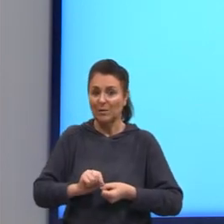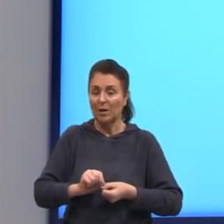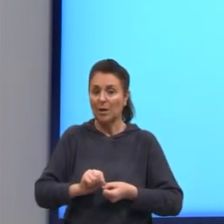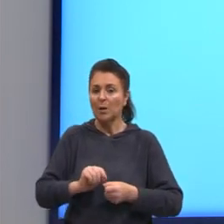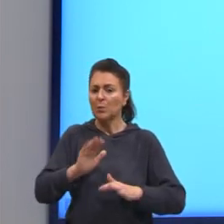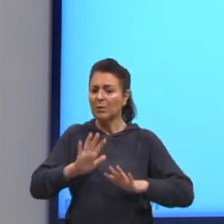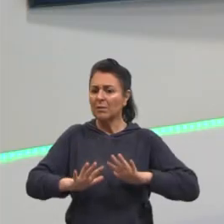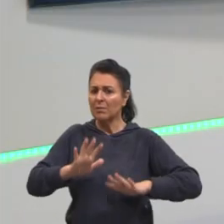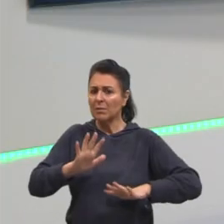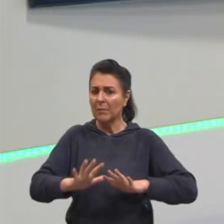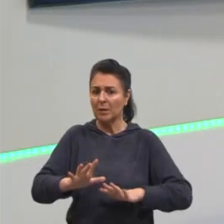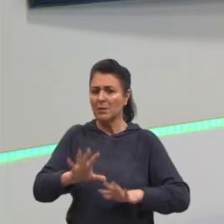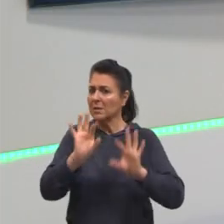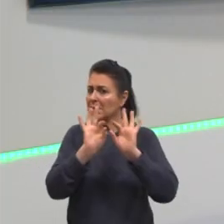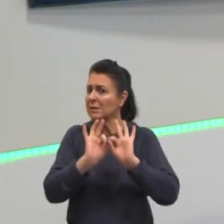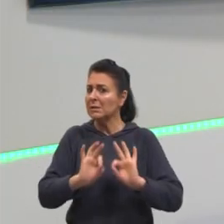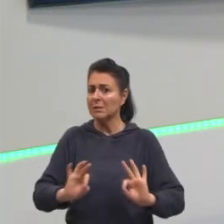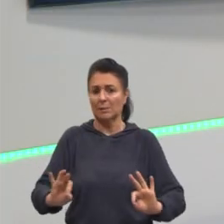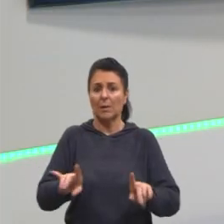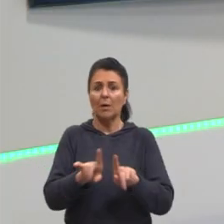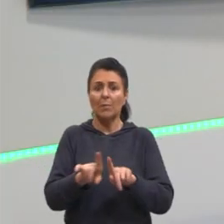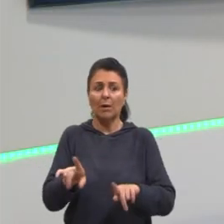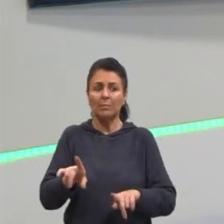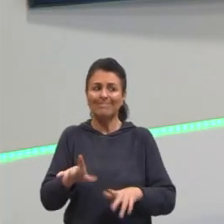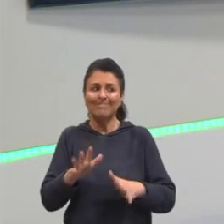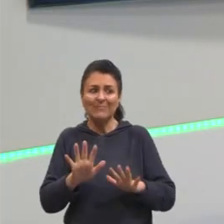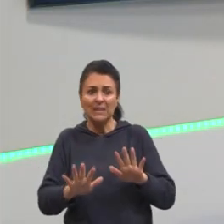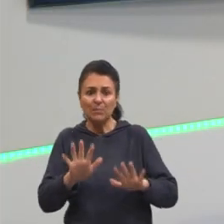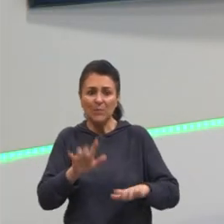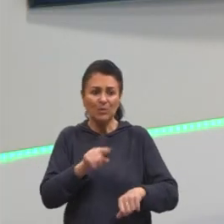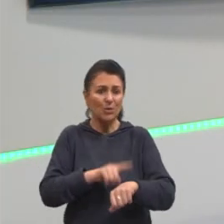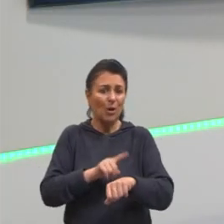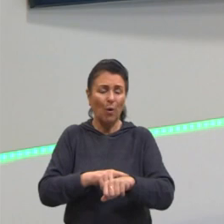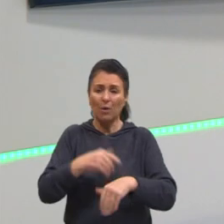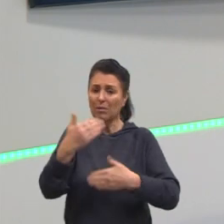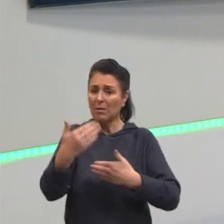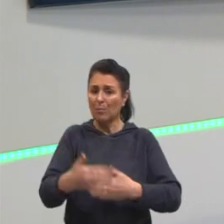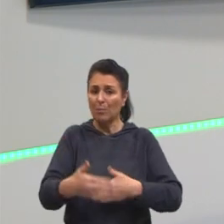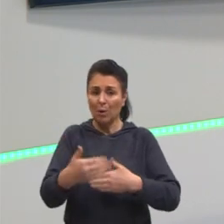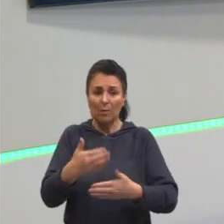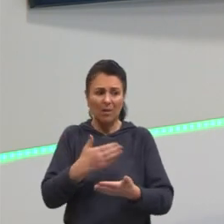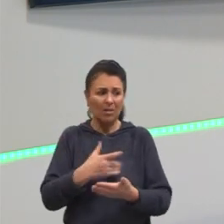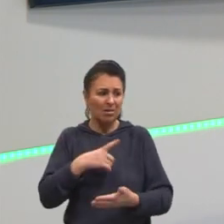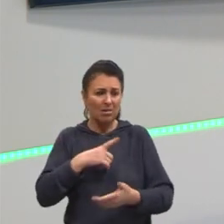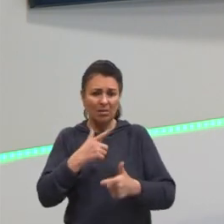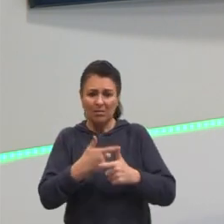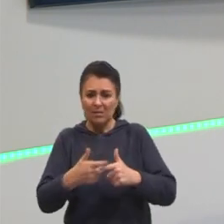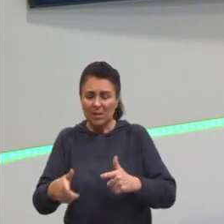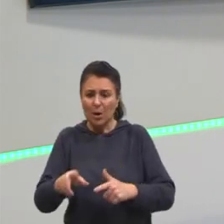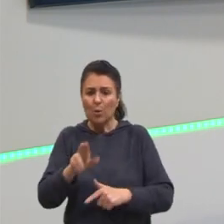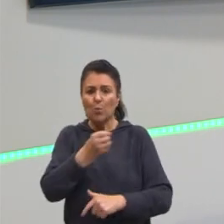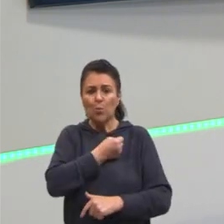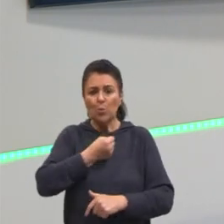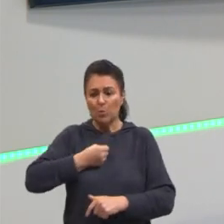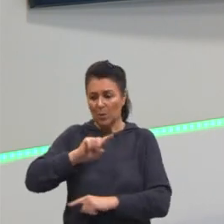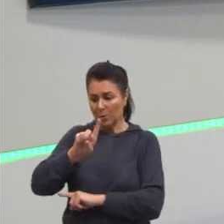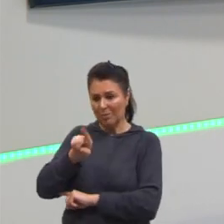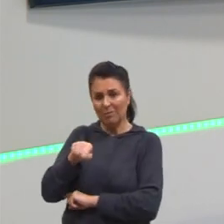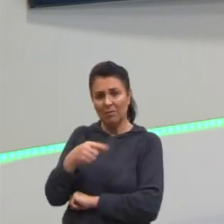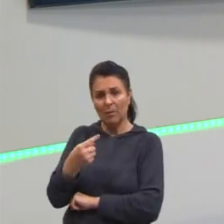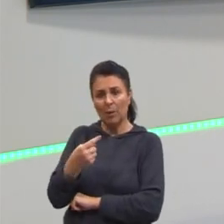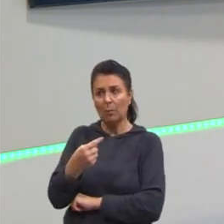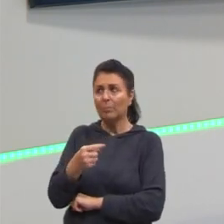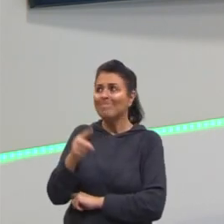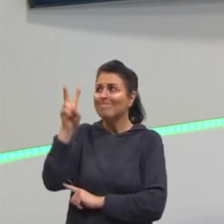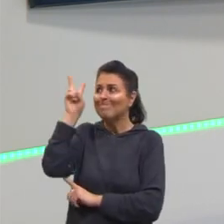que essa é uma situação bem simples, mas, às vezes, na hora da prova, surge uma divisão com o número decimal e a gente não lembra como que